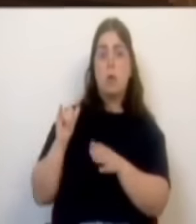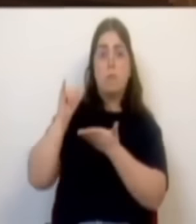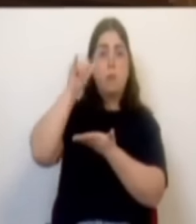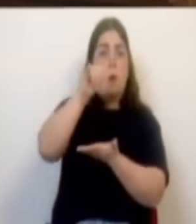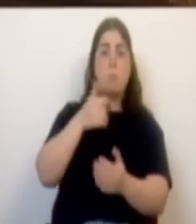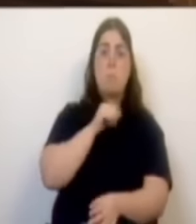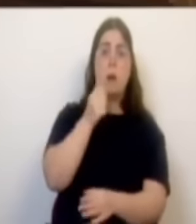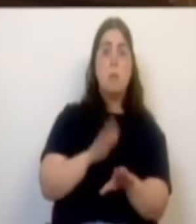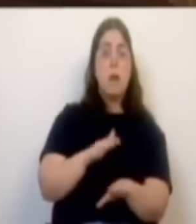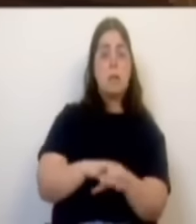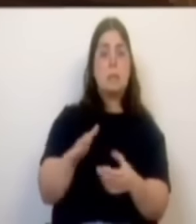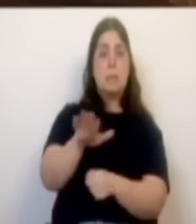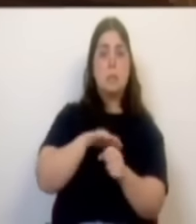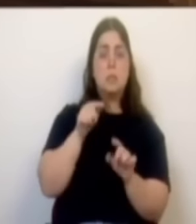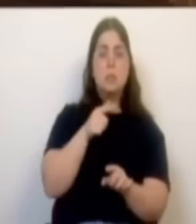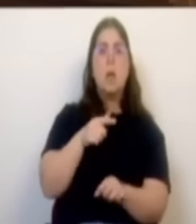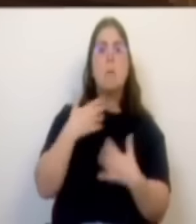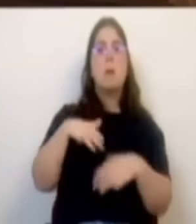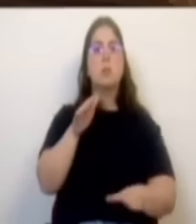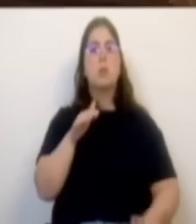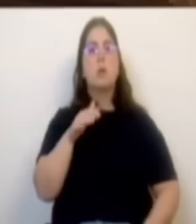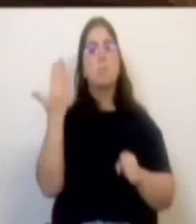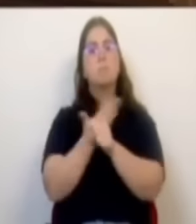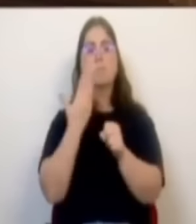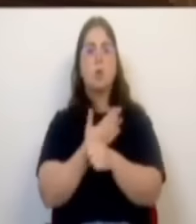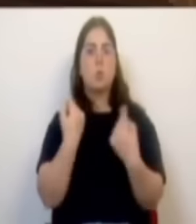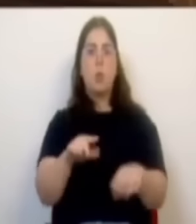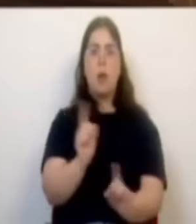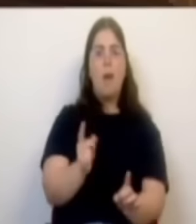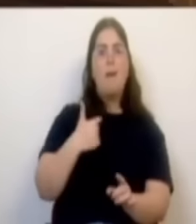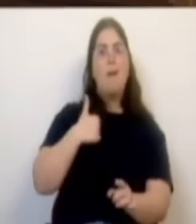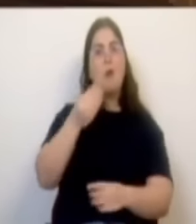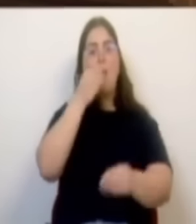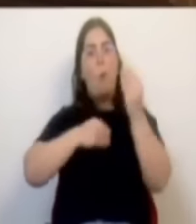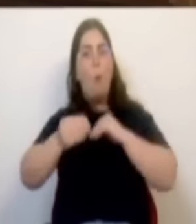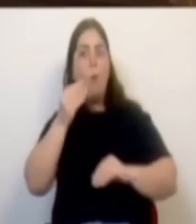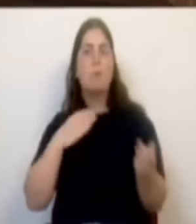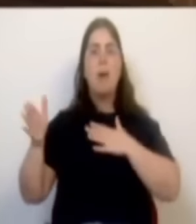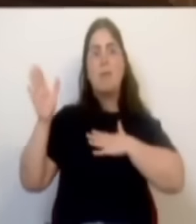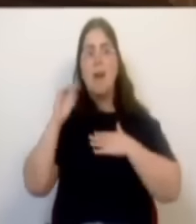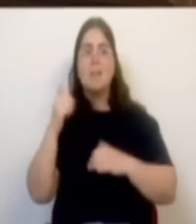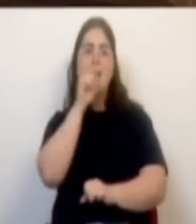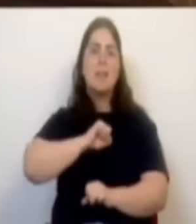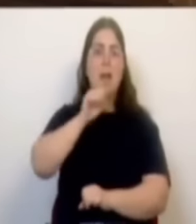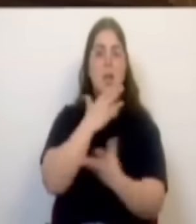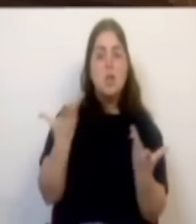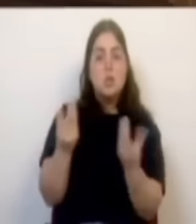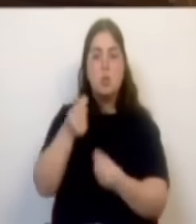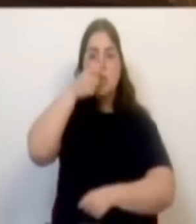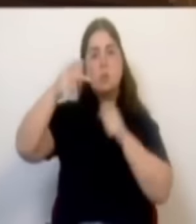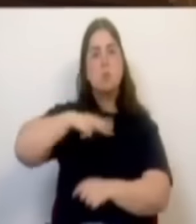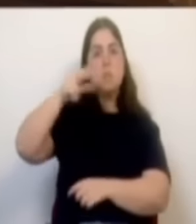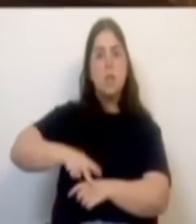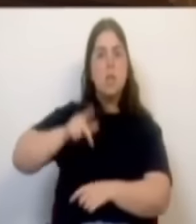Mas eu não corto só presunto. Eu canto, eu danço, eu como. Eu estou com os imigrantes portugueses que estão a